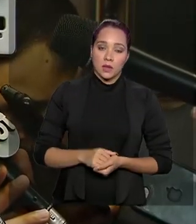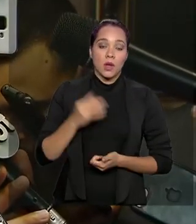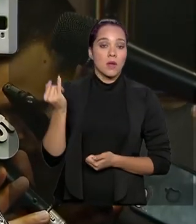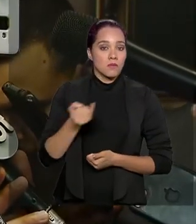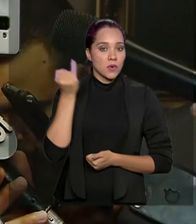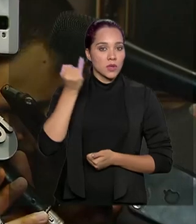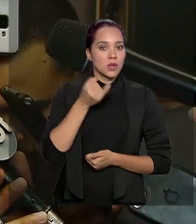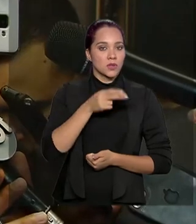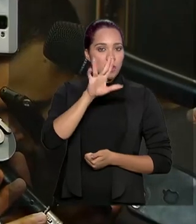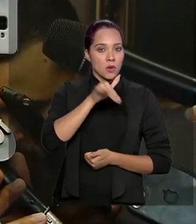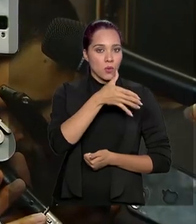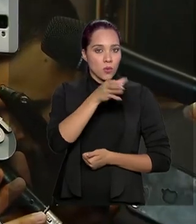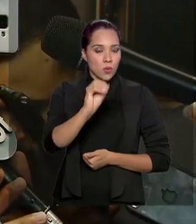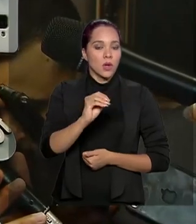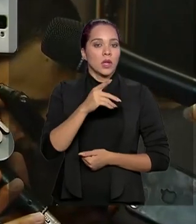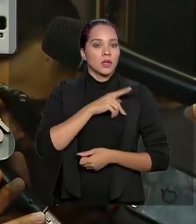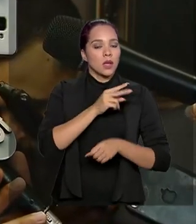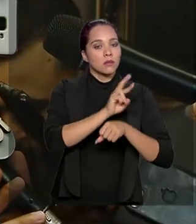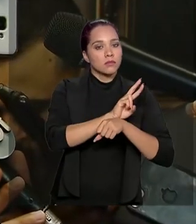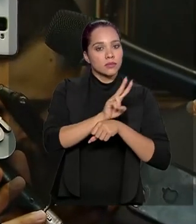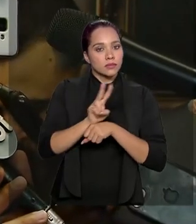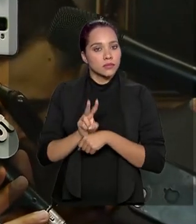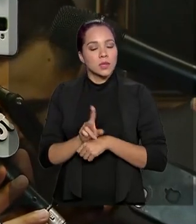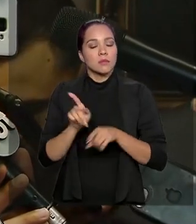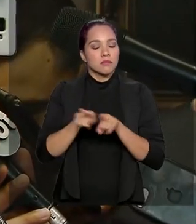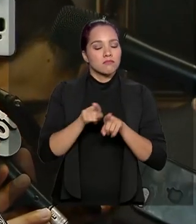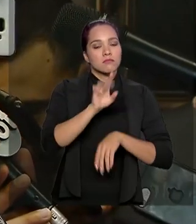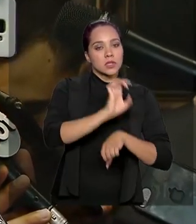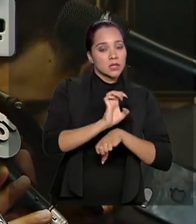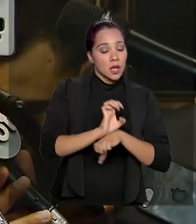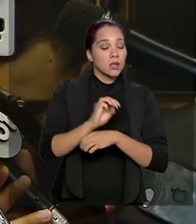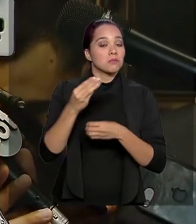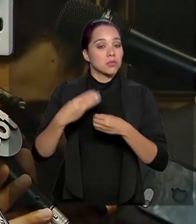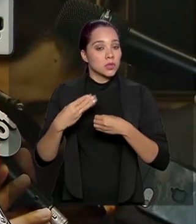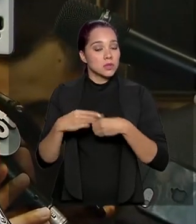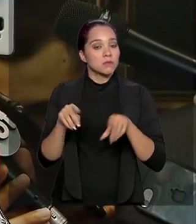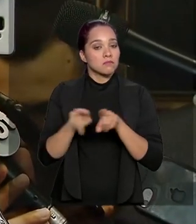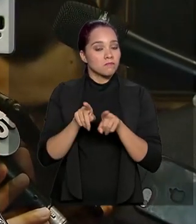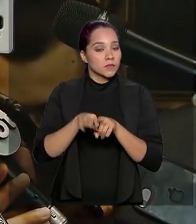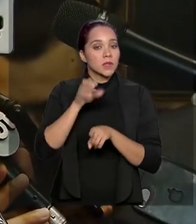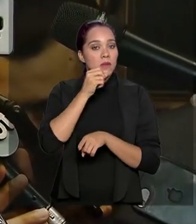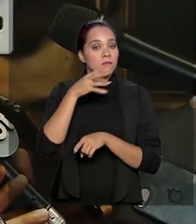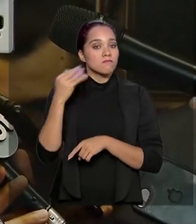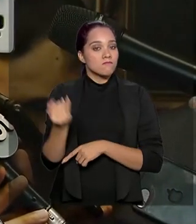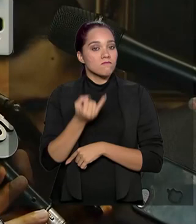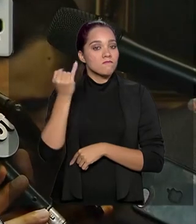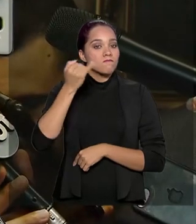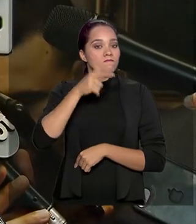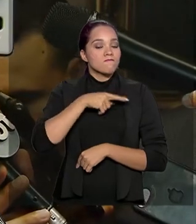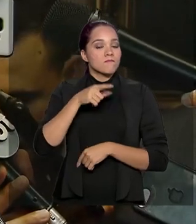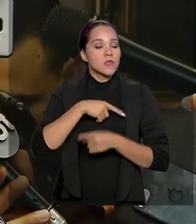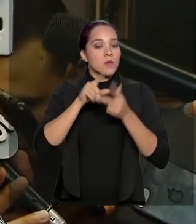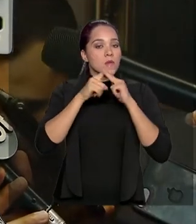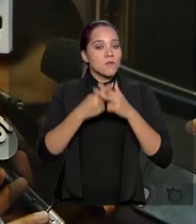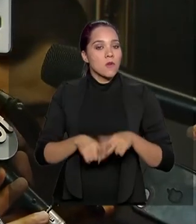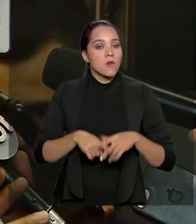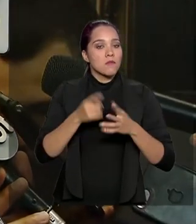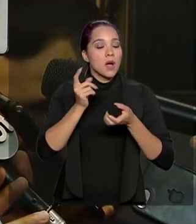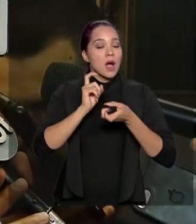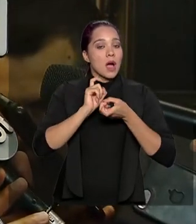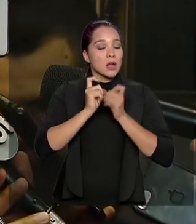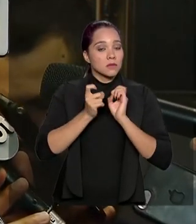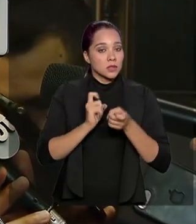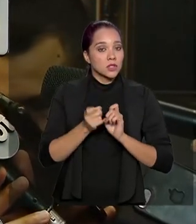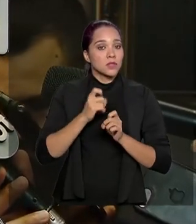busque seu equilíbrio fiscal, mas também estados e municípios. É importante uma reforma administrativa, tributária e um